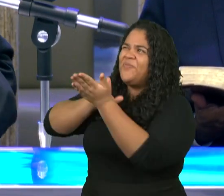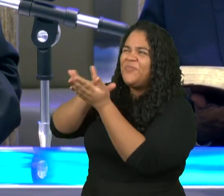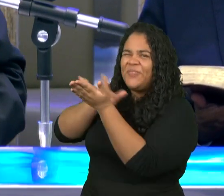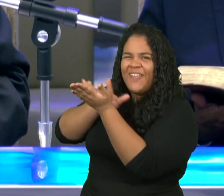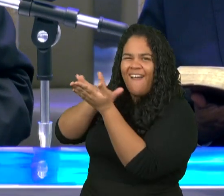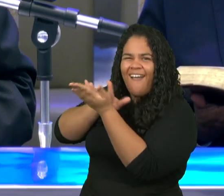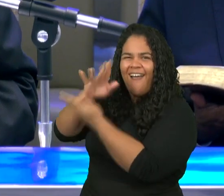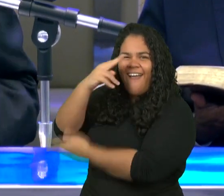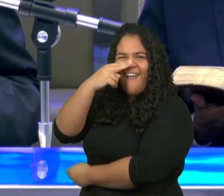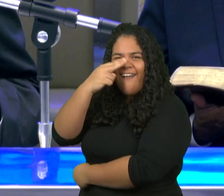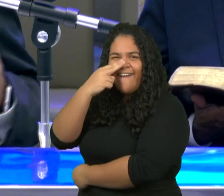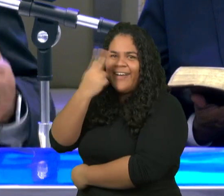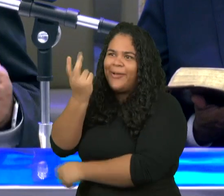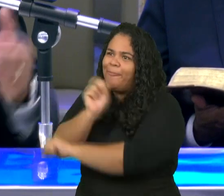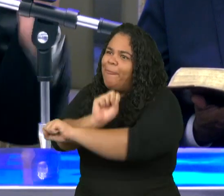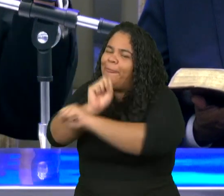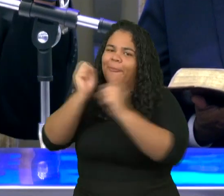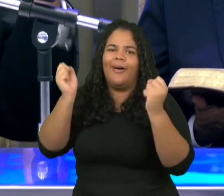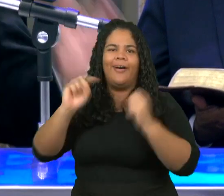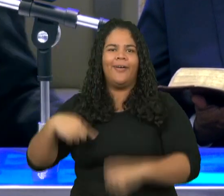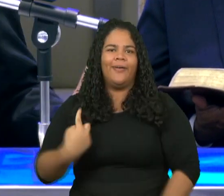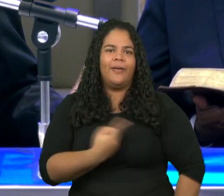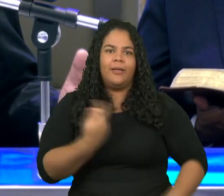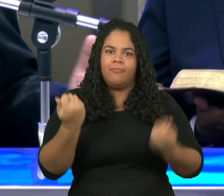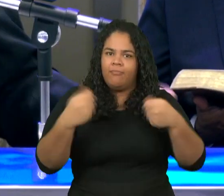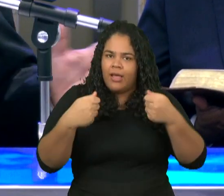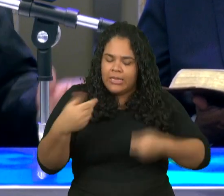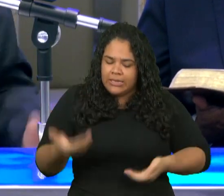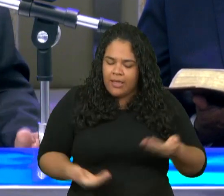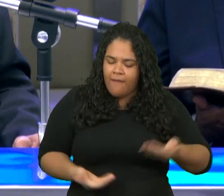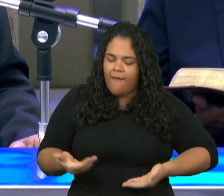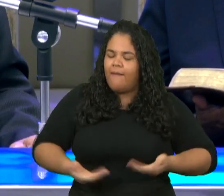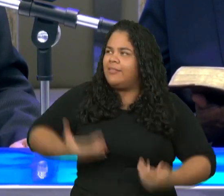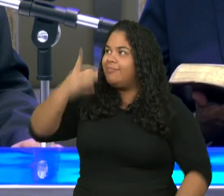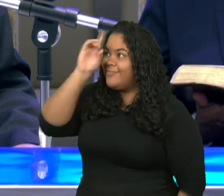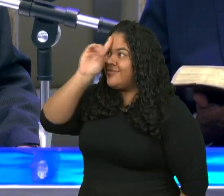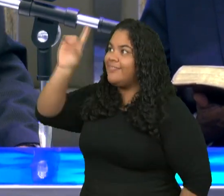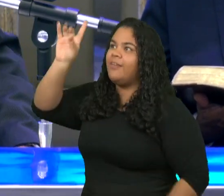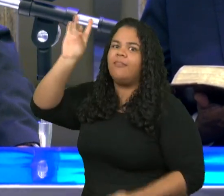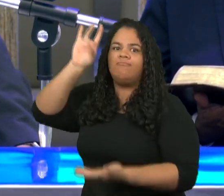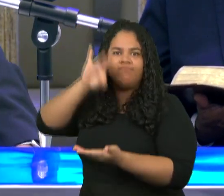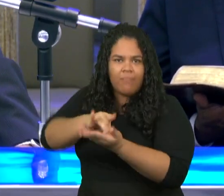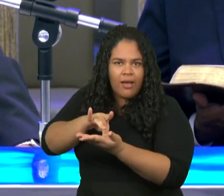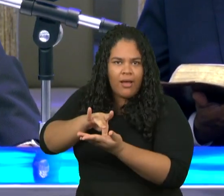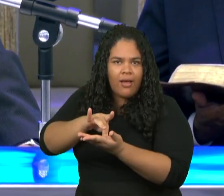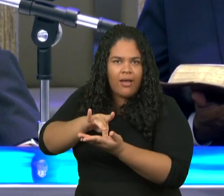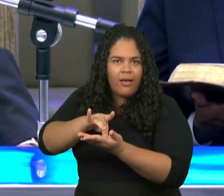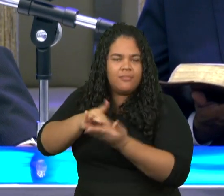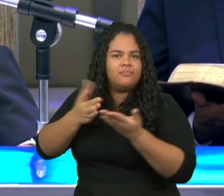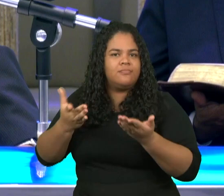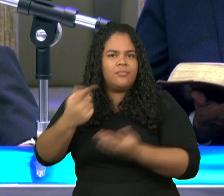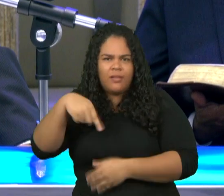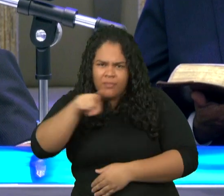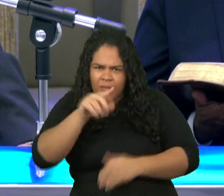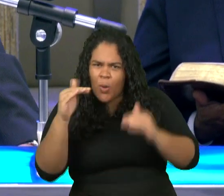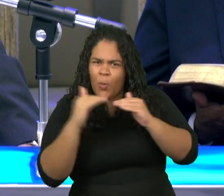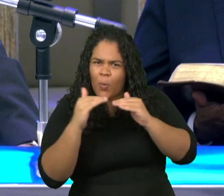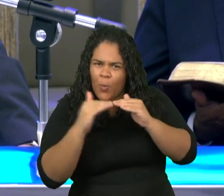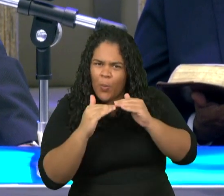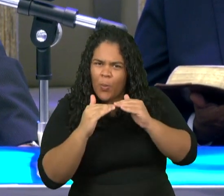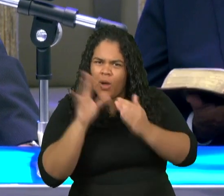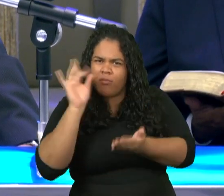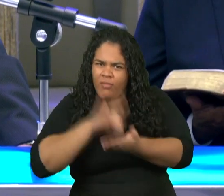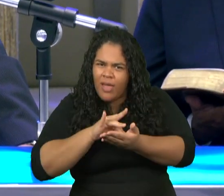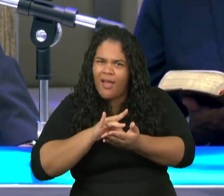servir a Deus com sinceridade sem fingimento não é verdade meus irmãos vocês concordam comigo aí na